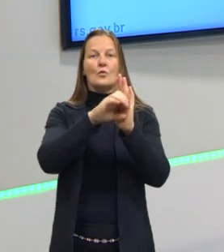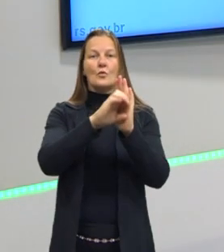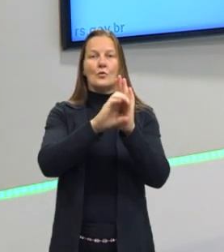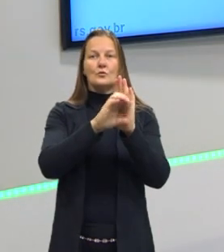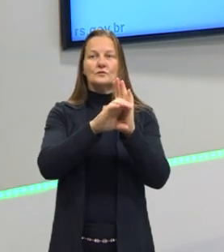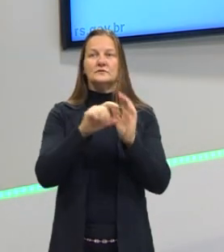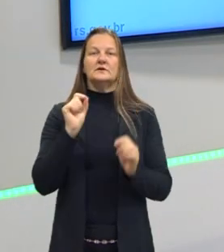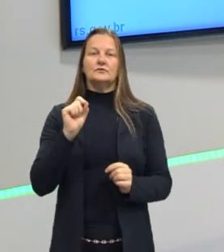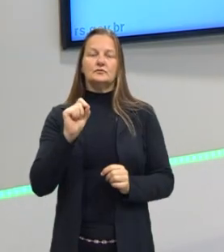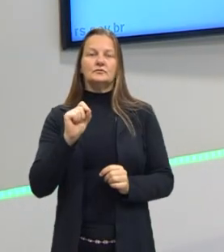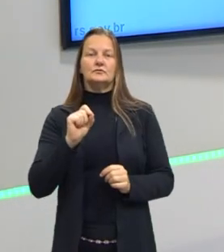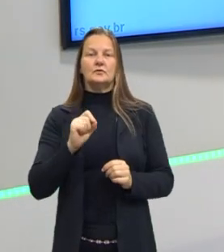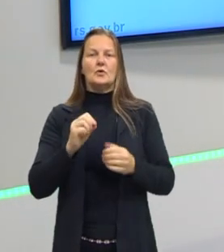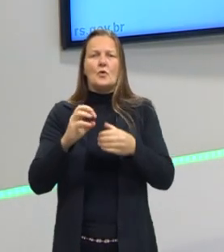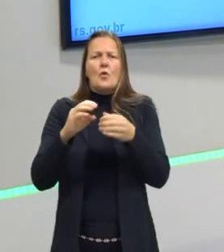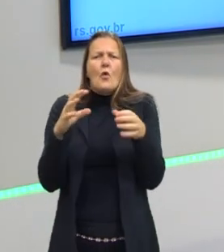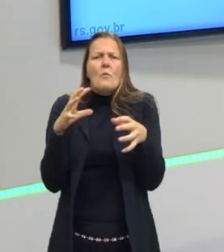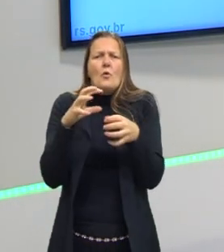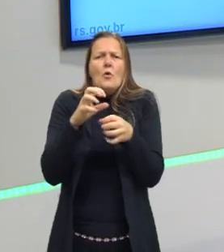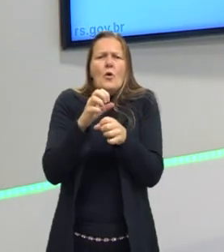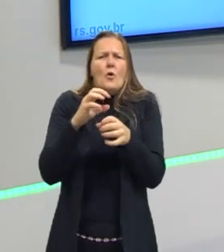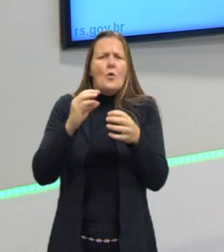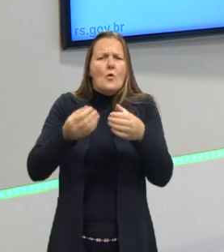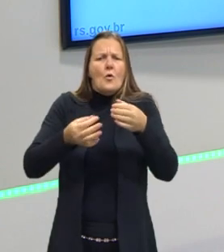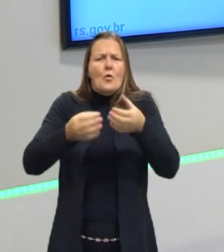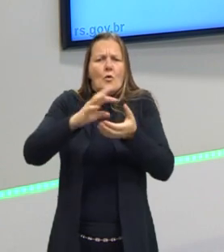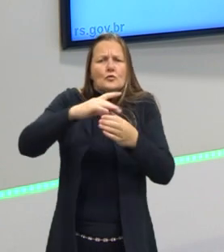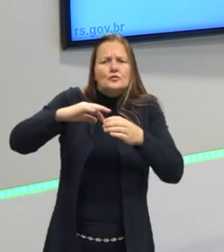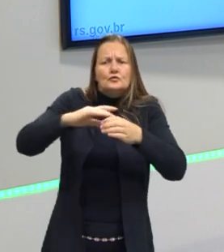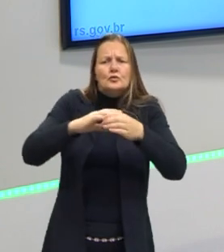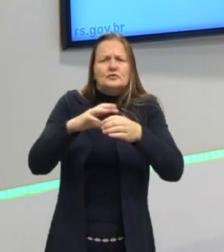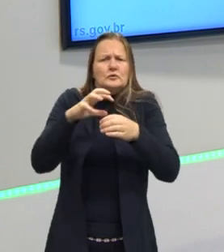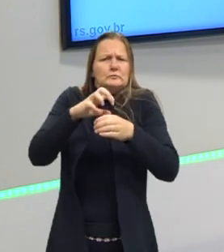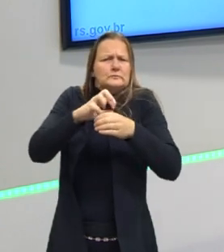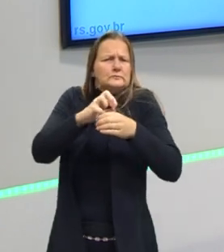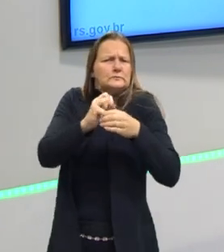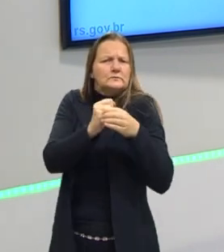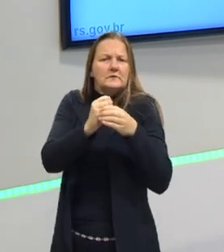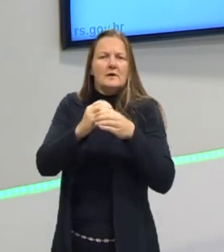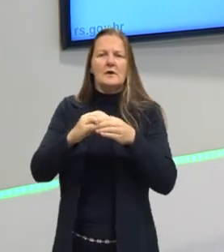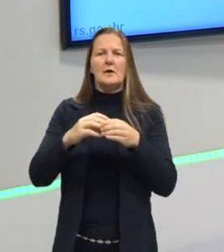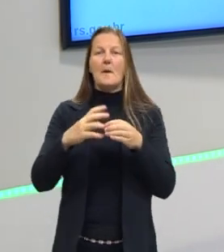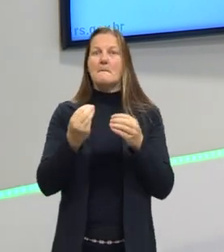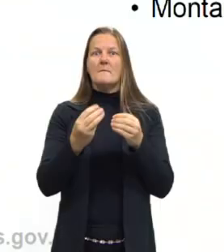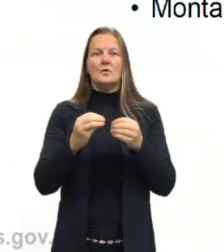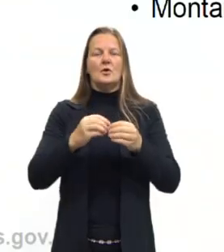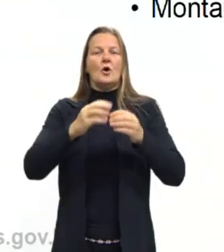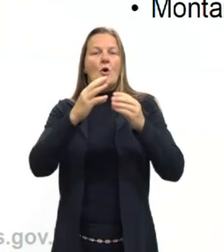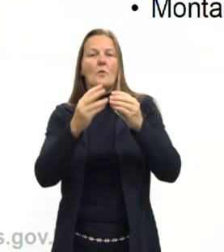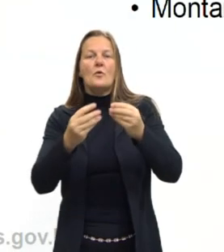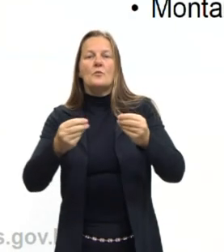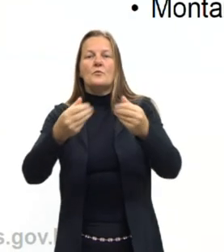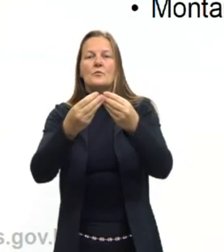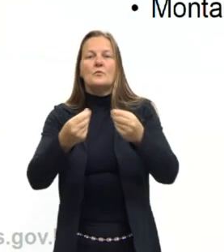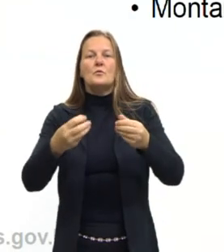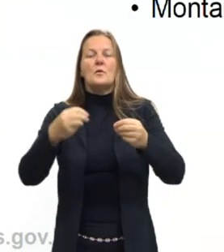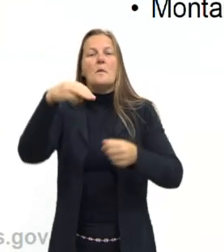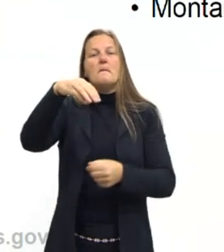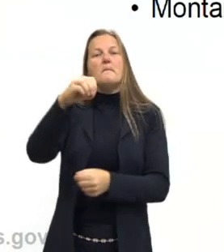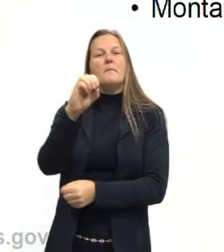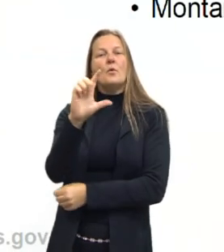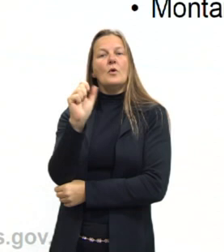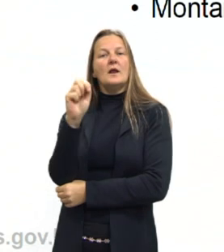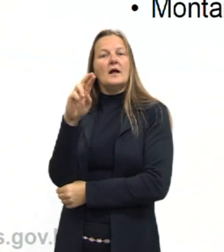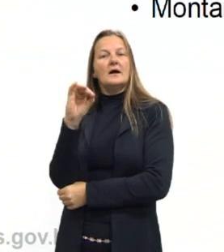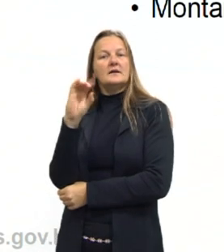de concentração de soluções, diluição de soluções, molaridade, que é